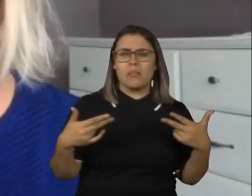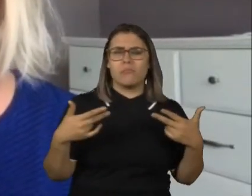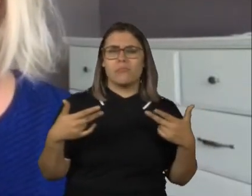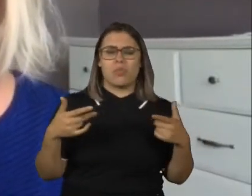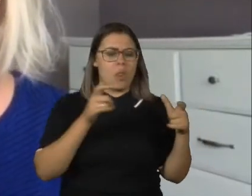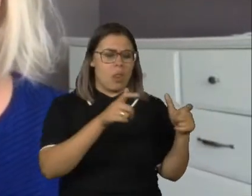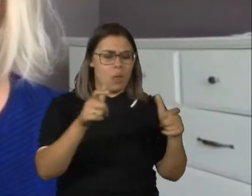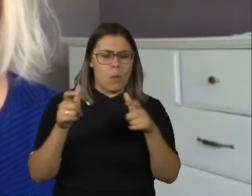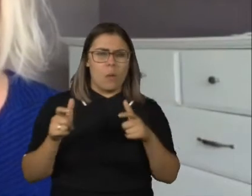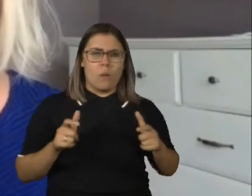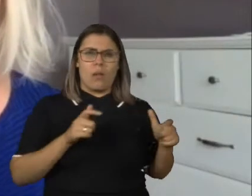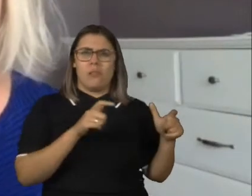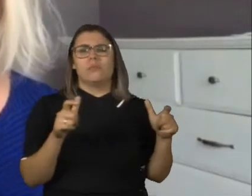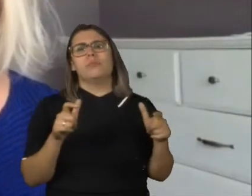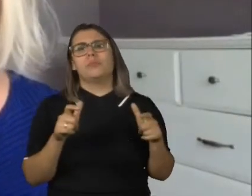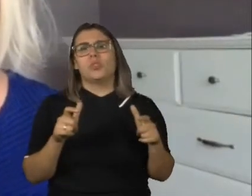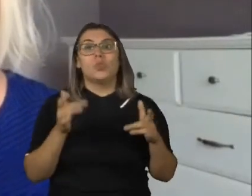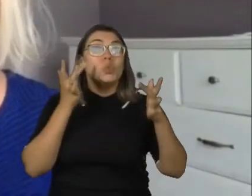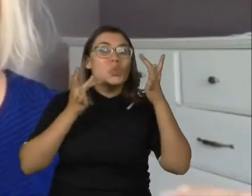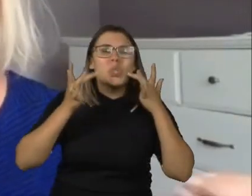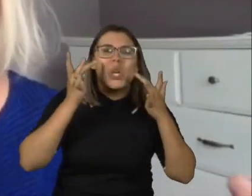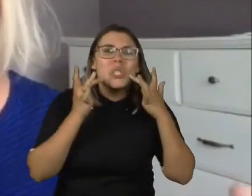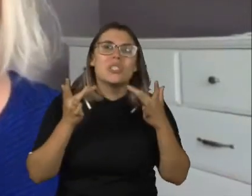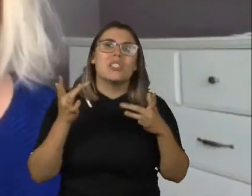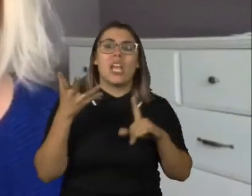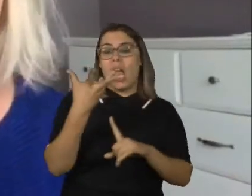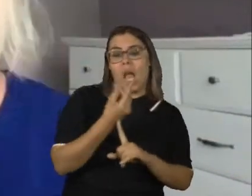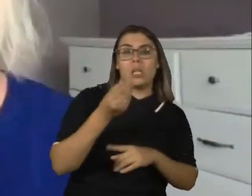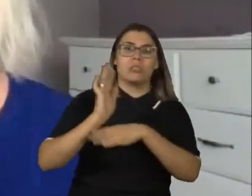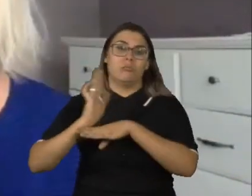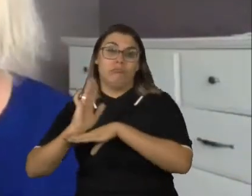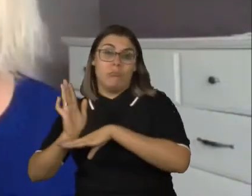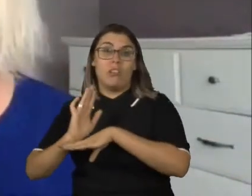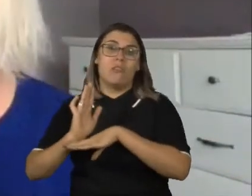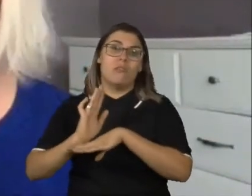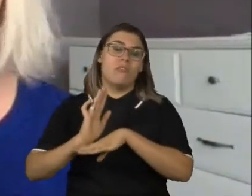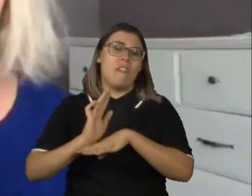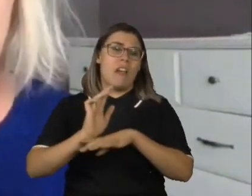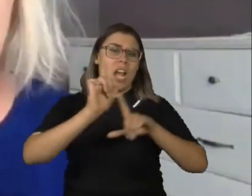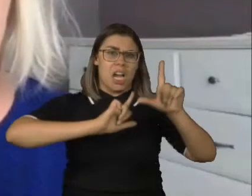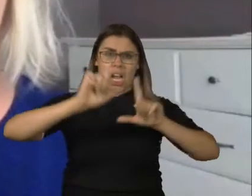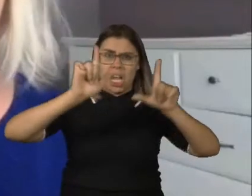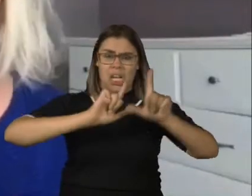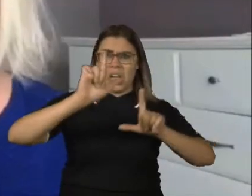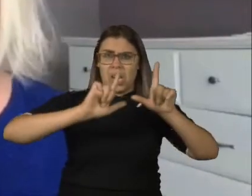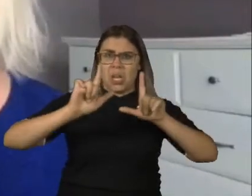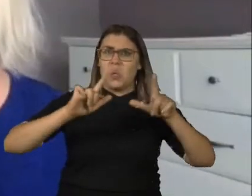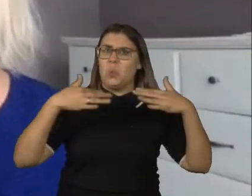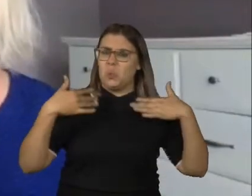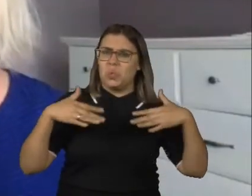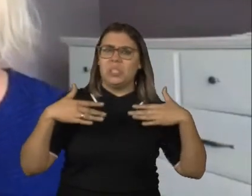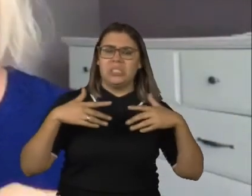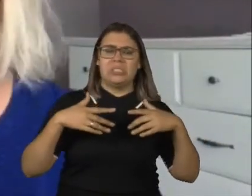de teatro, de cinema, Hollywood, séries de canal fechado. Temos,